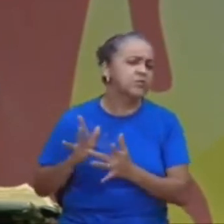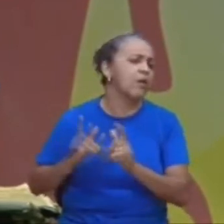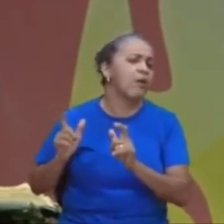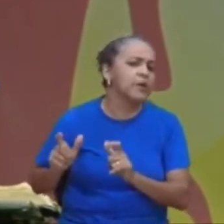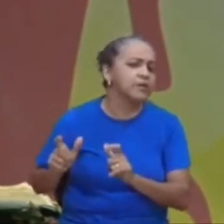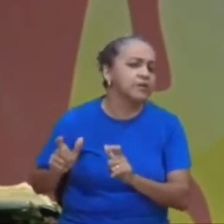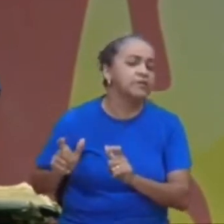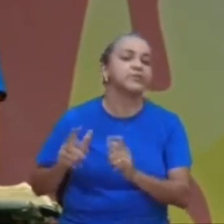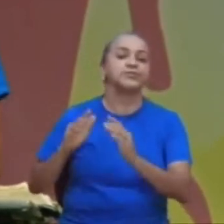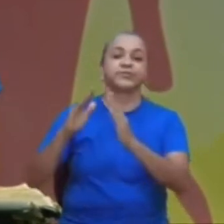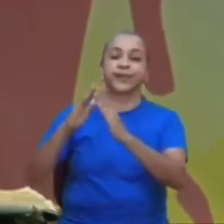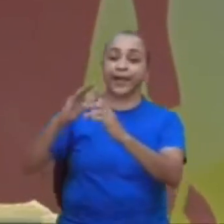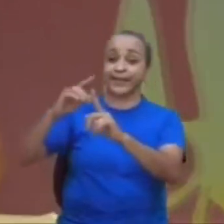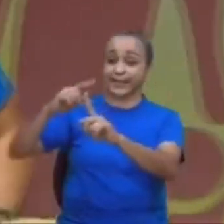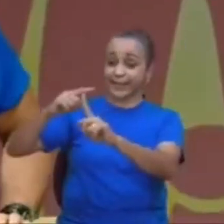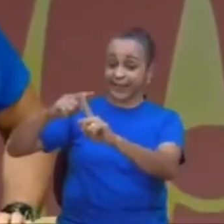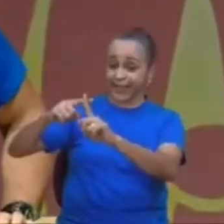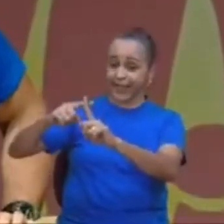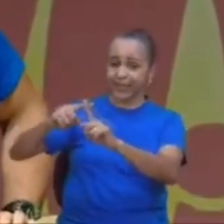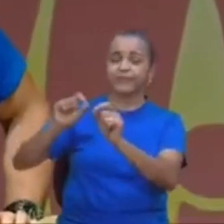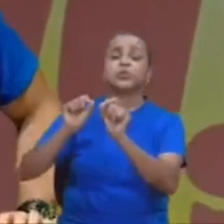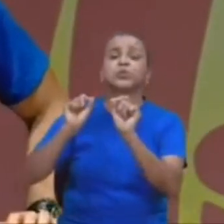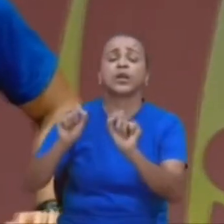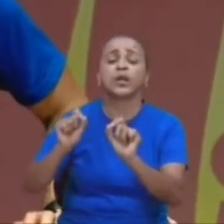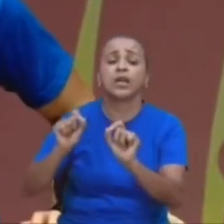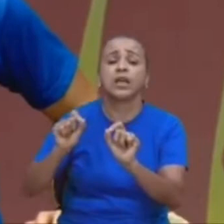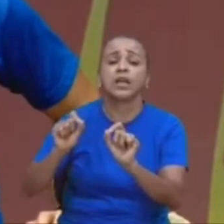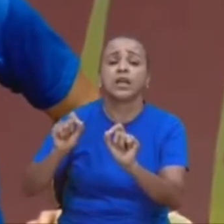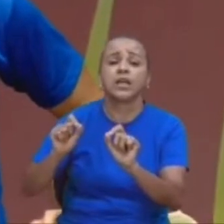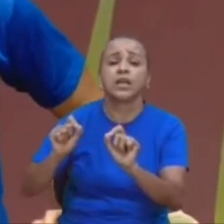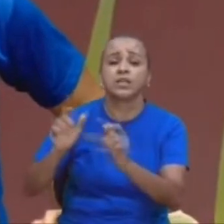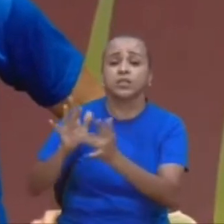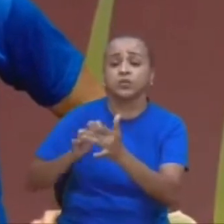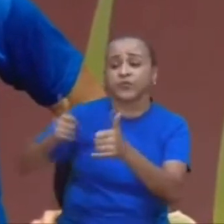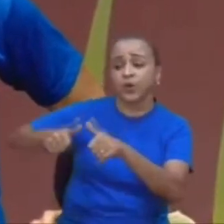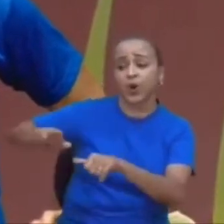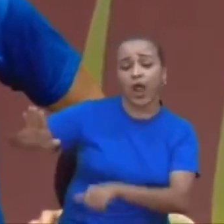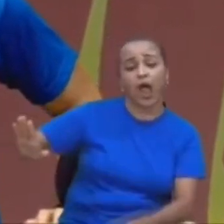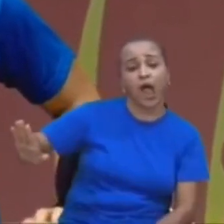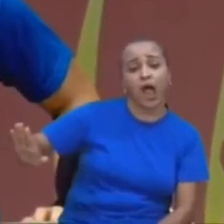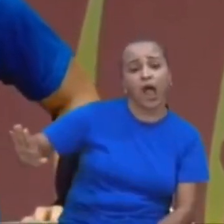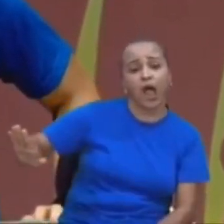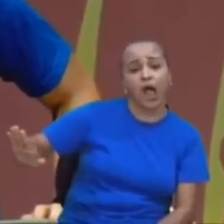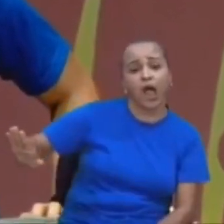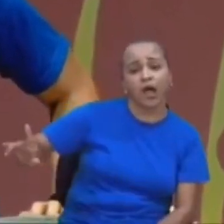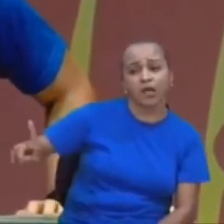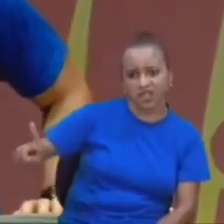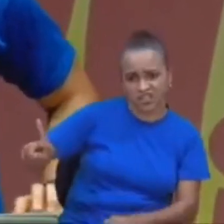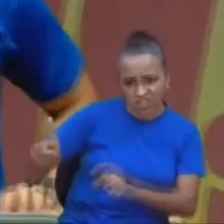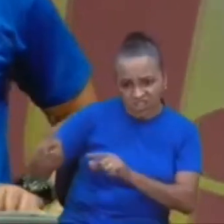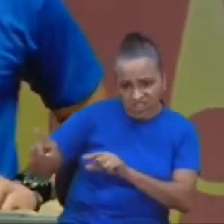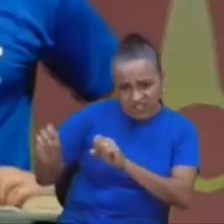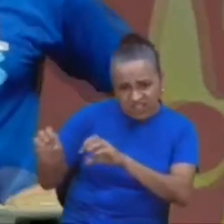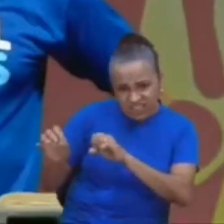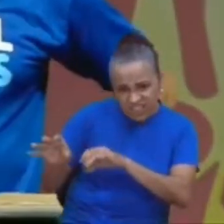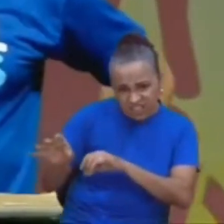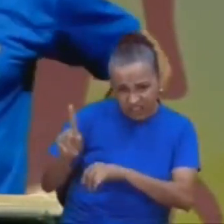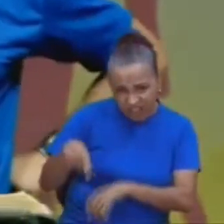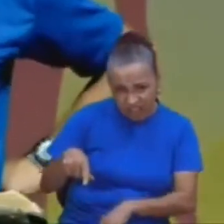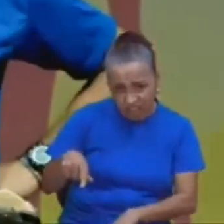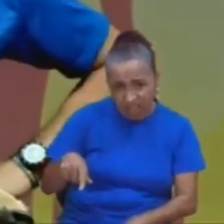no templo, fazendo o quê? Fale para mim? Ensinando? Onde você aprendeu isso?